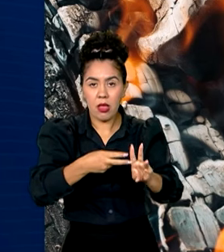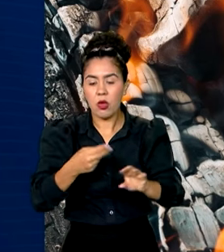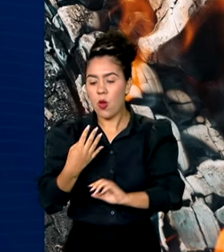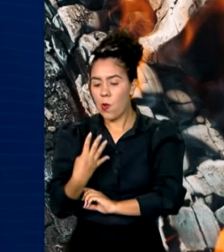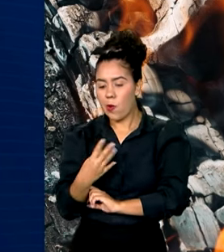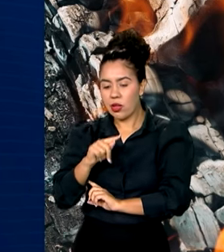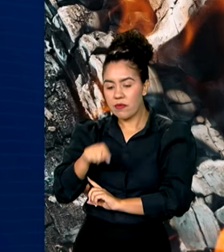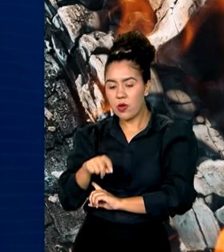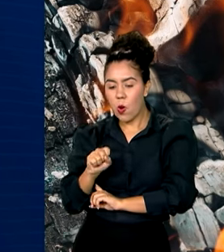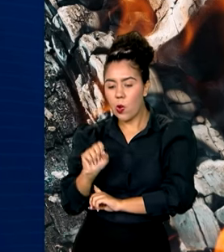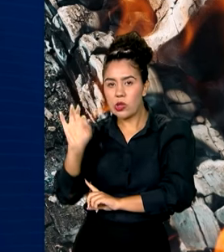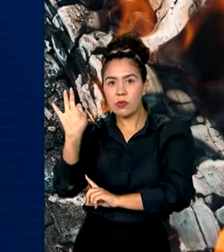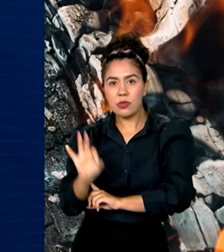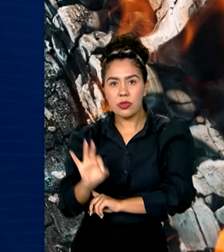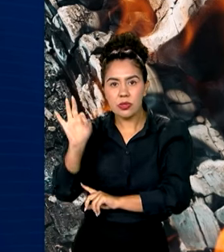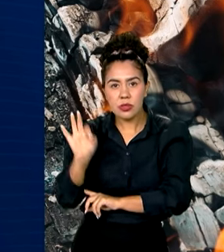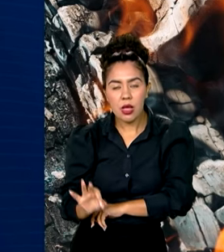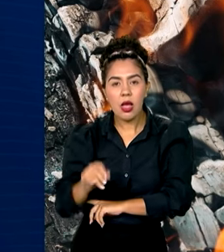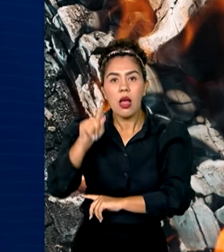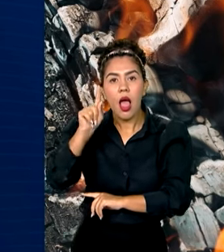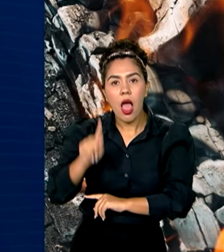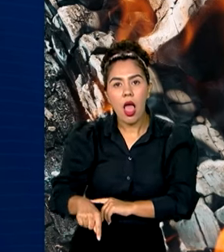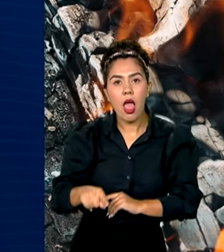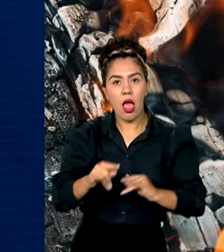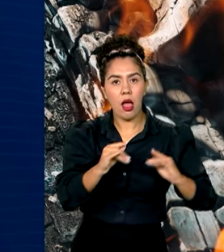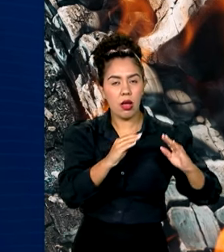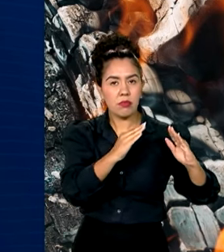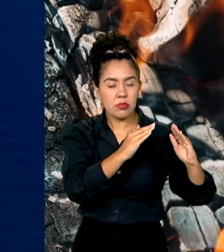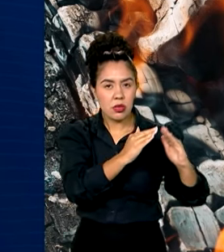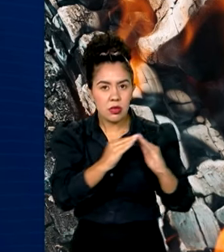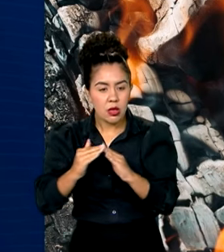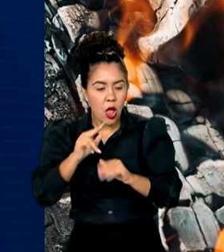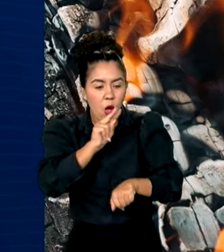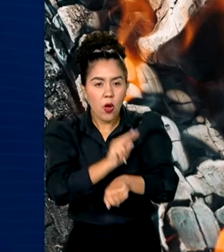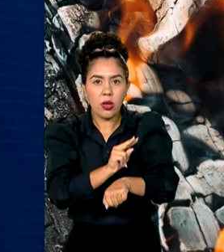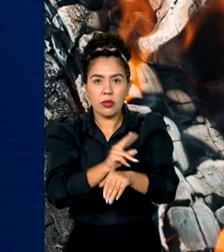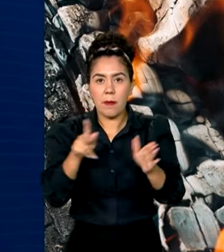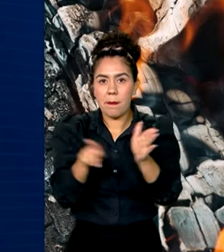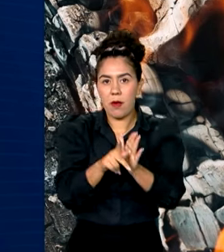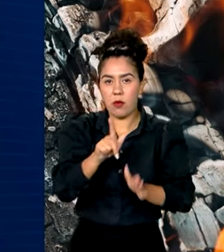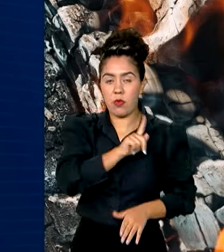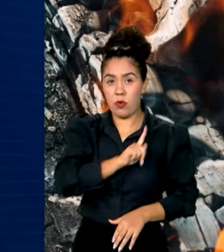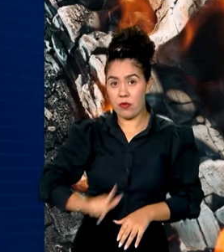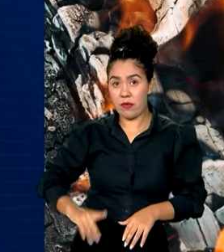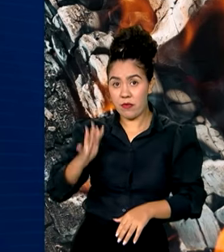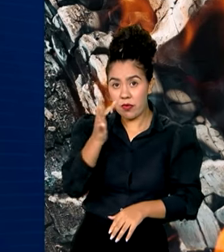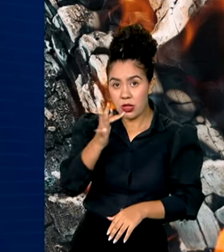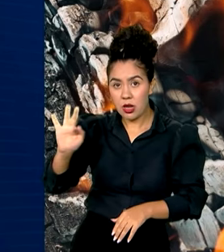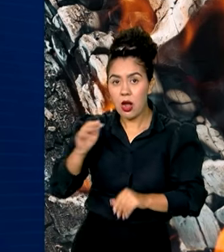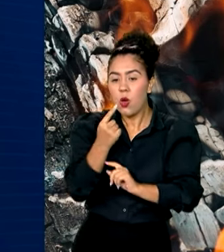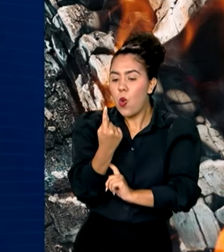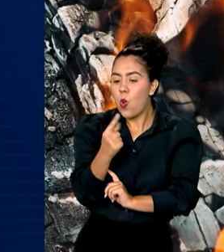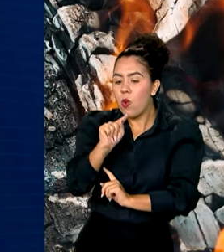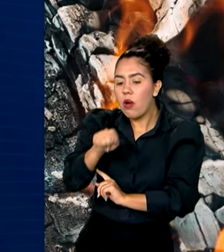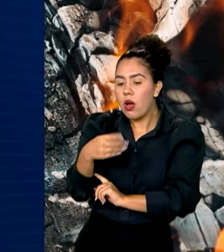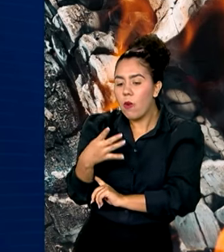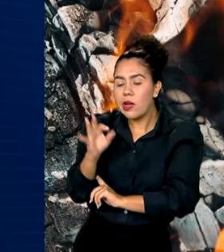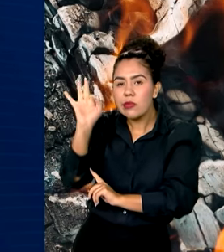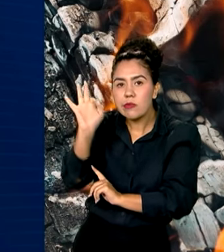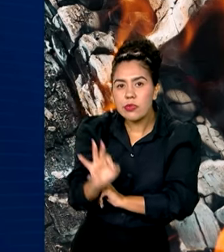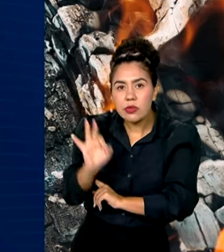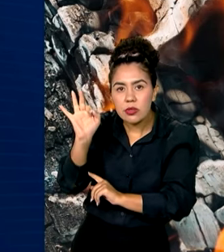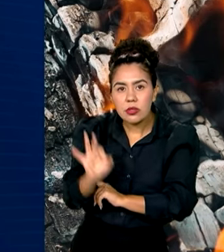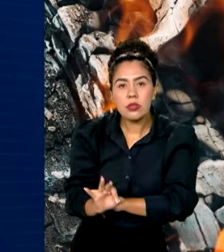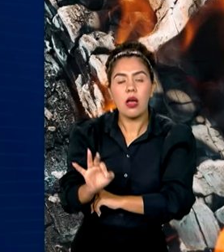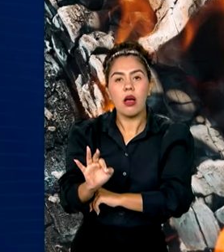,8% em unidades de conservação federais, 1,4% em unidades